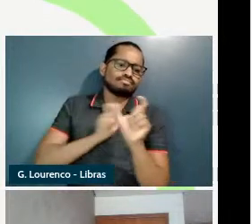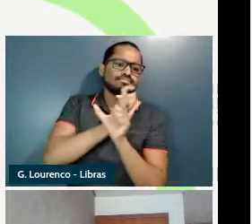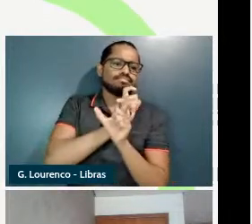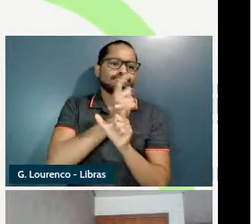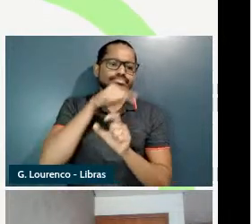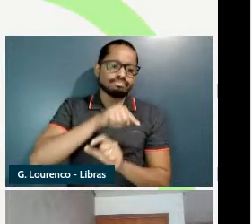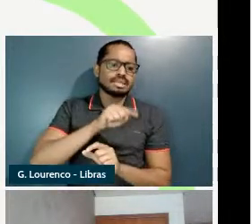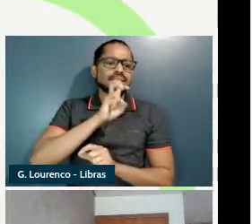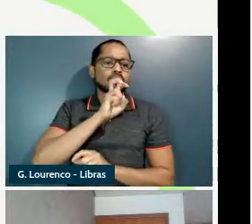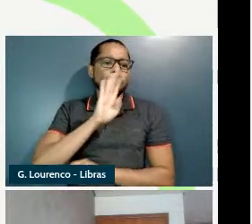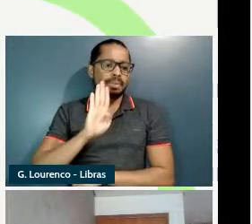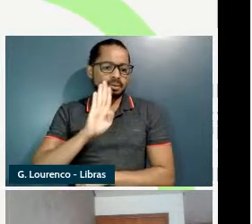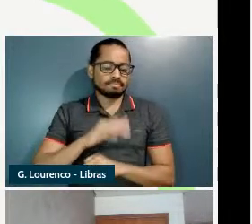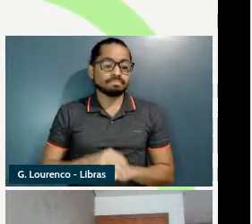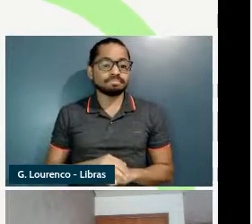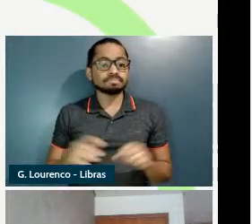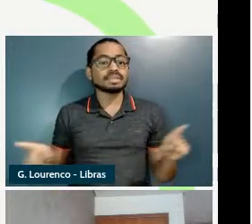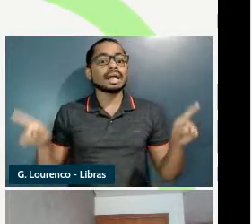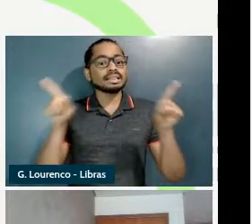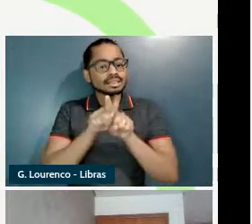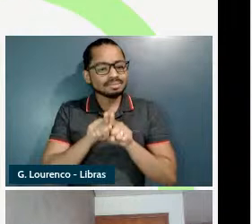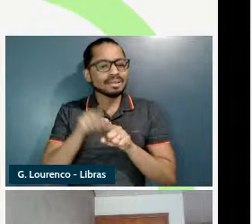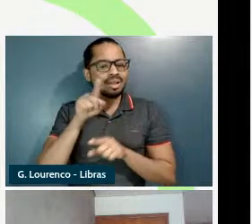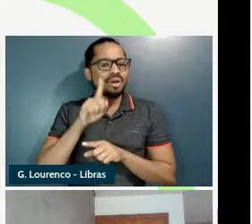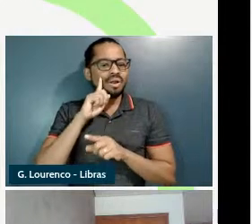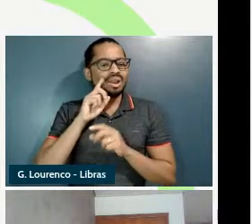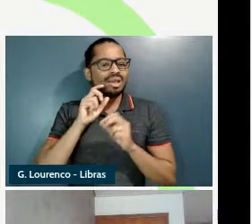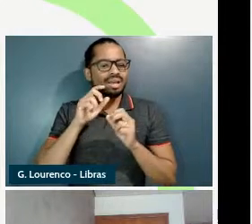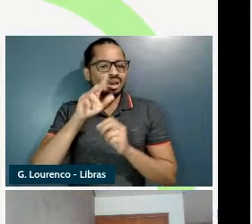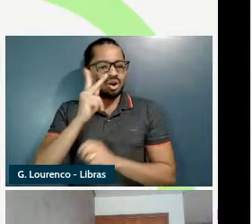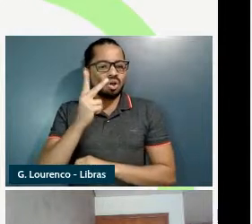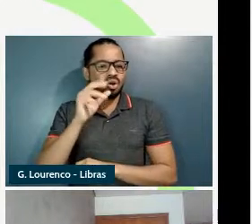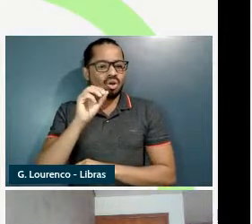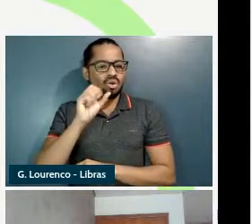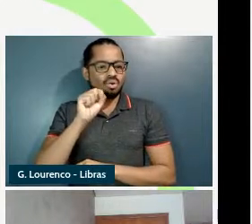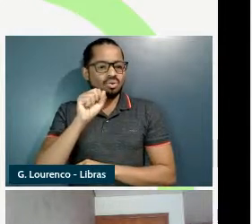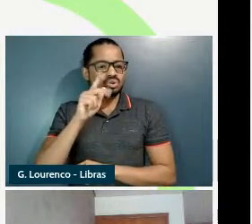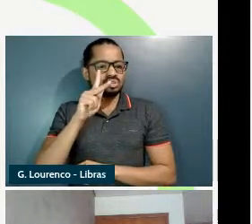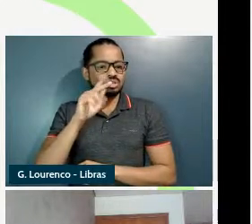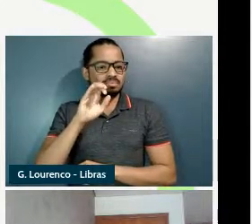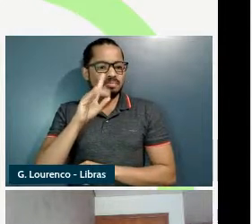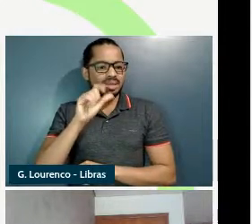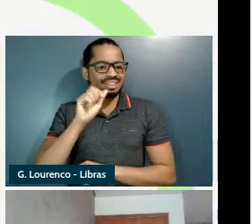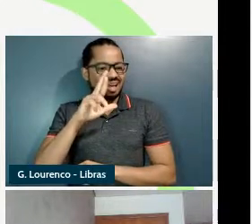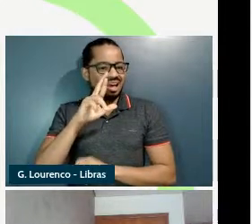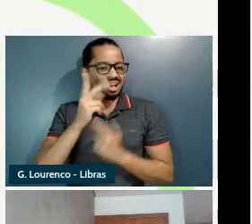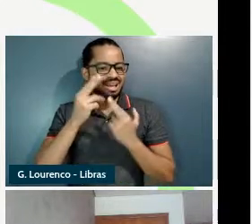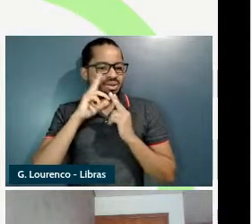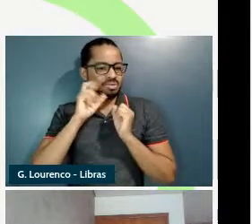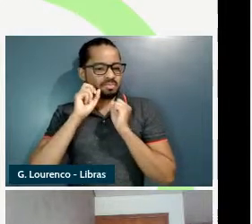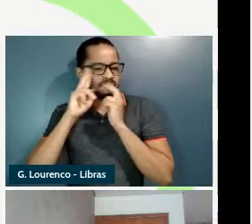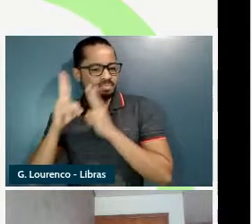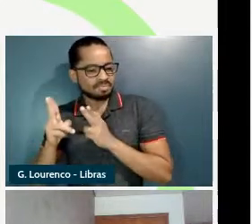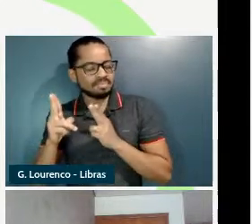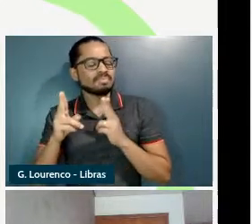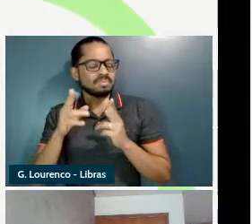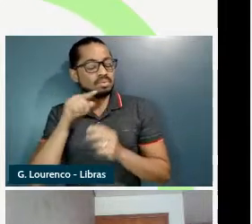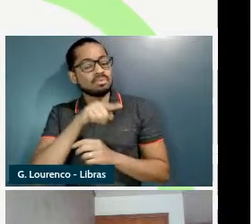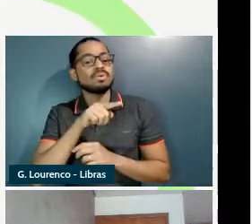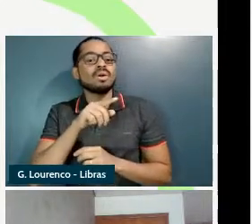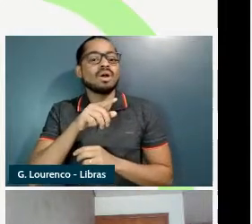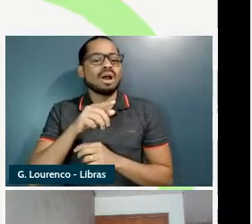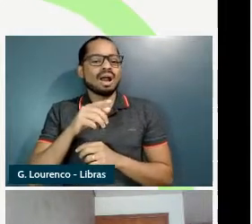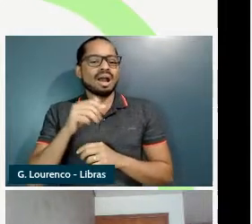recepcionista hospedou o casal em lua de mel na suíte master em que o casal ele passa a ficar contido dentro da suíte master então